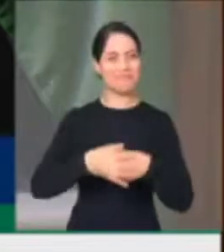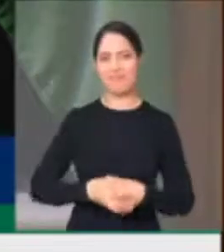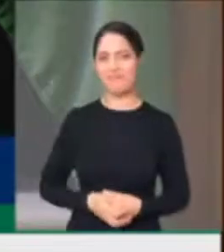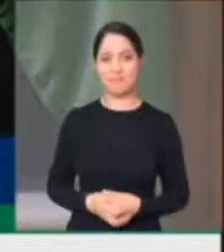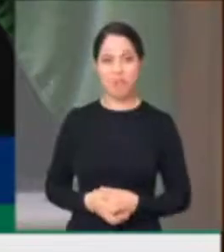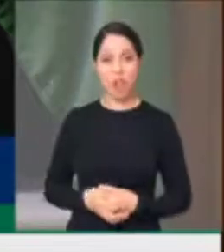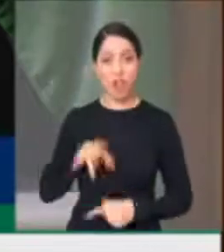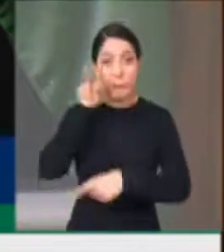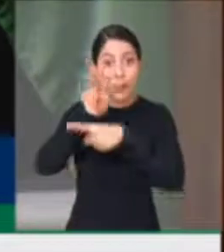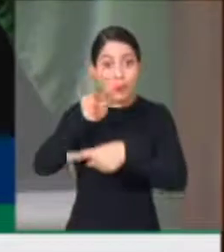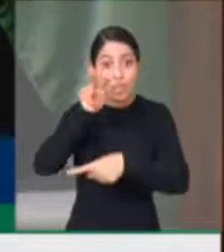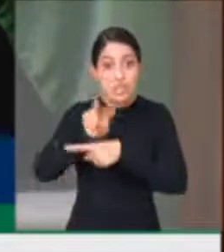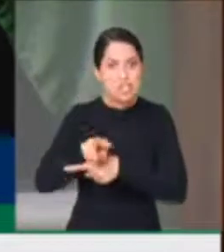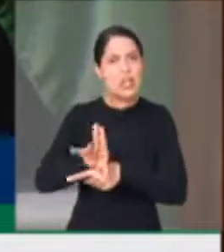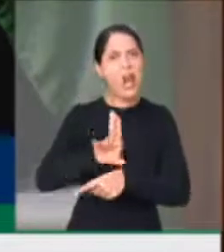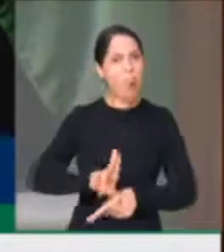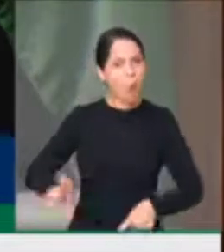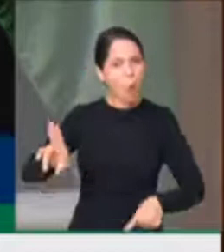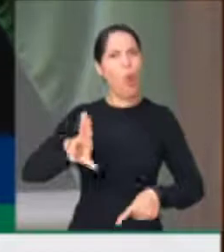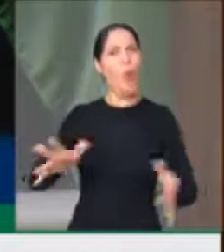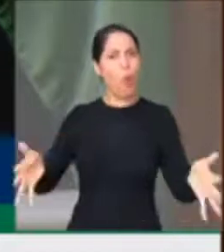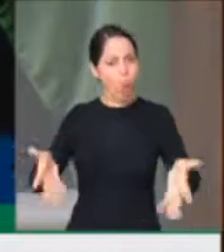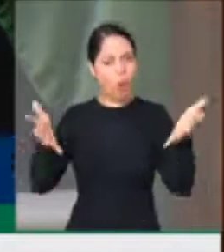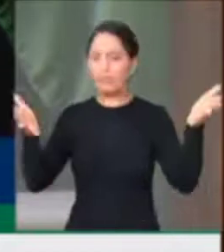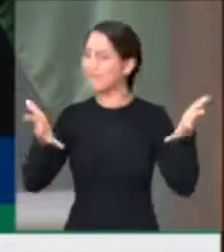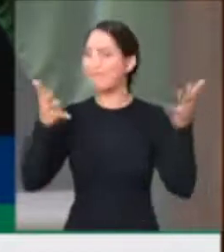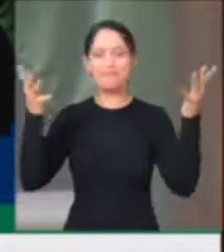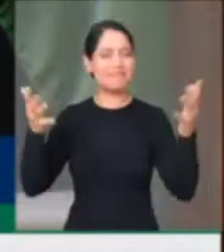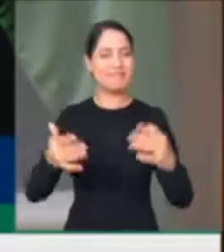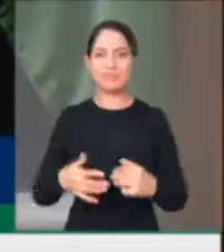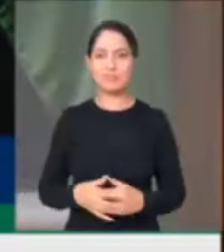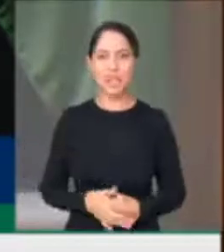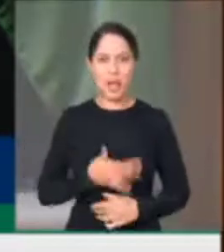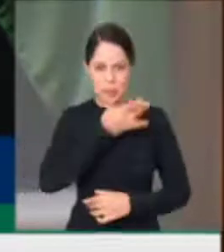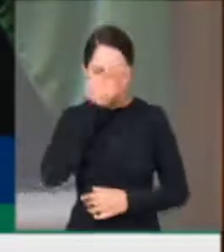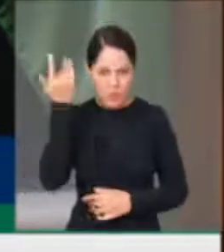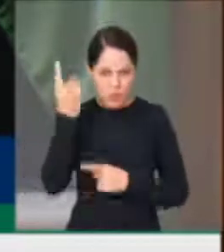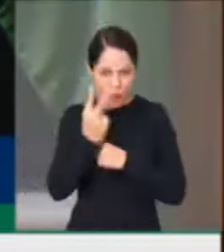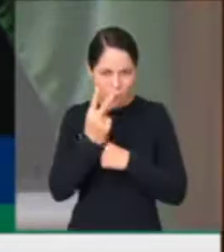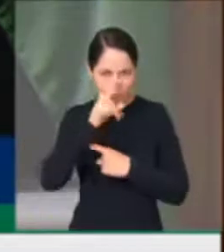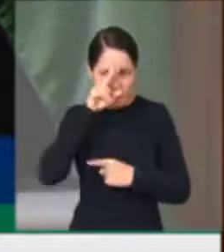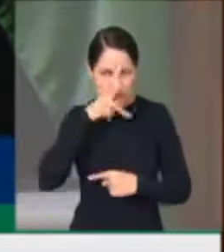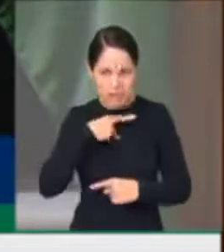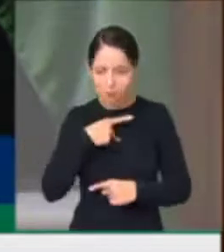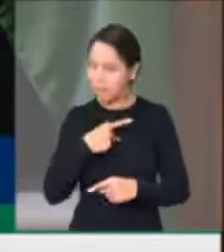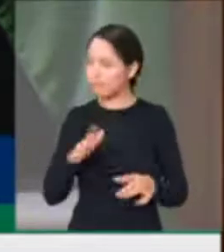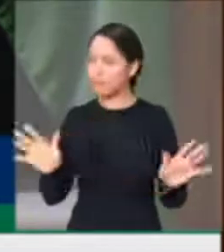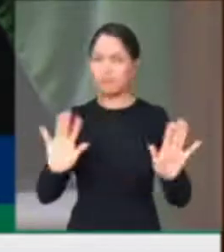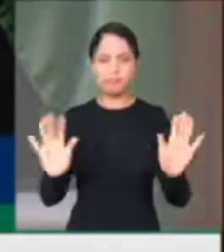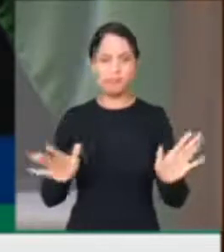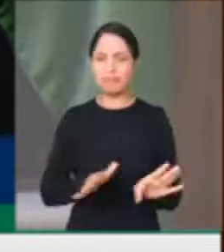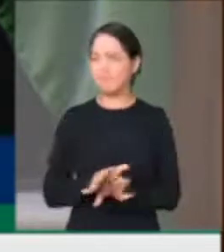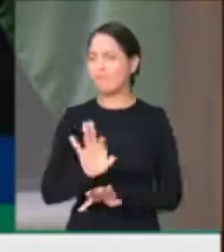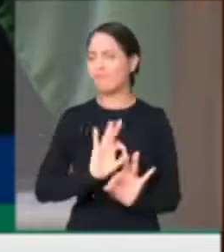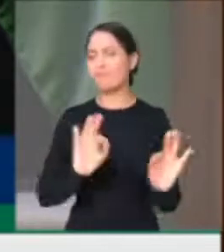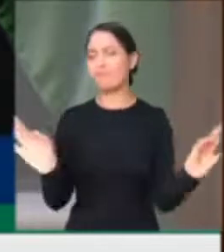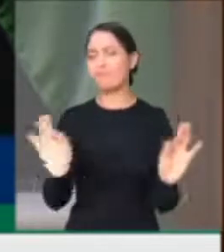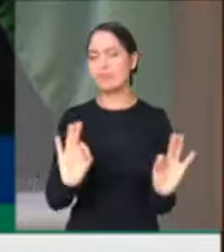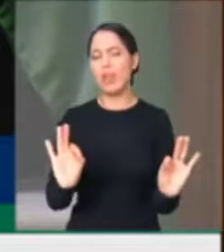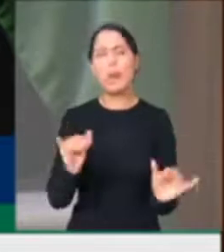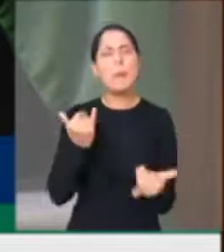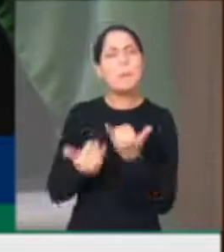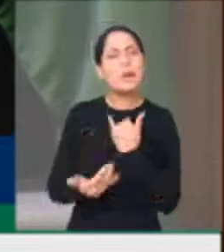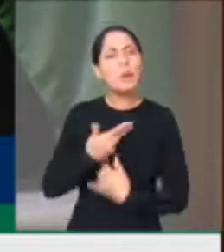protetivas, recomendando as pessoas que se protegessem. Ao contrário, parece que o governo